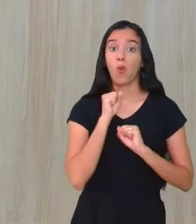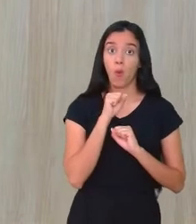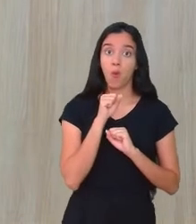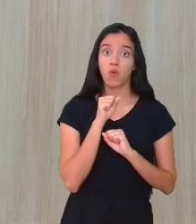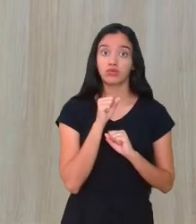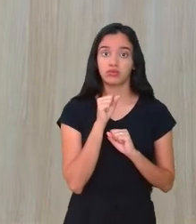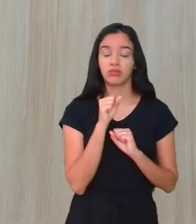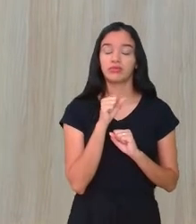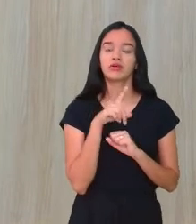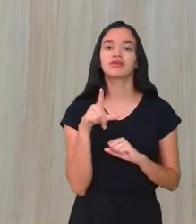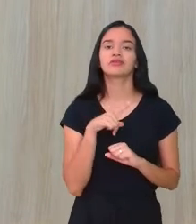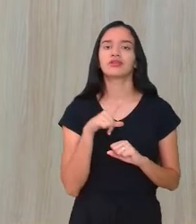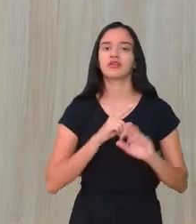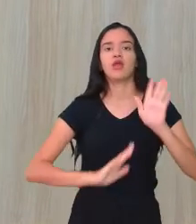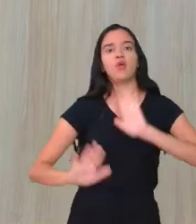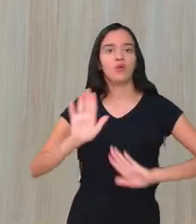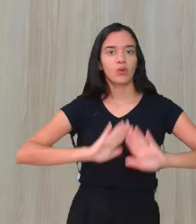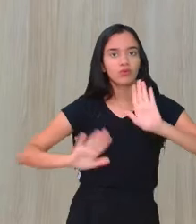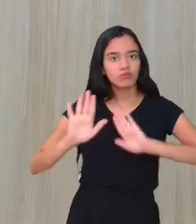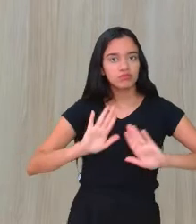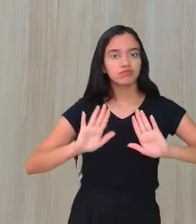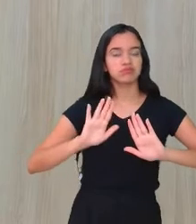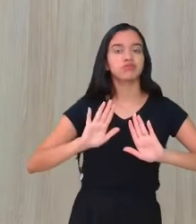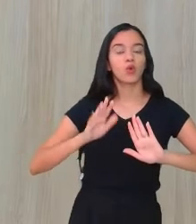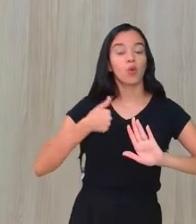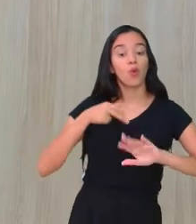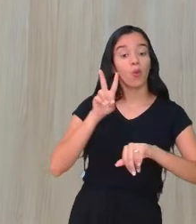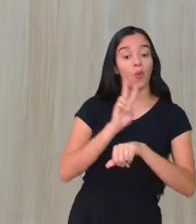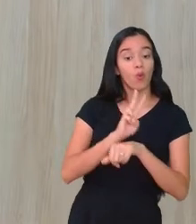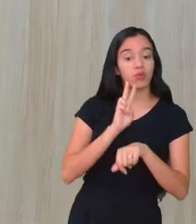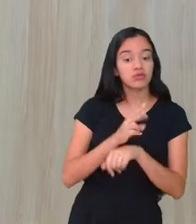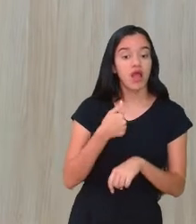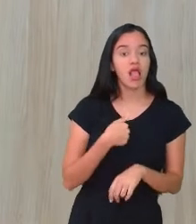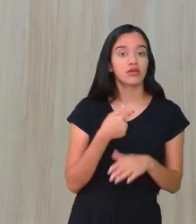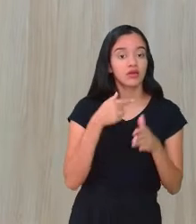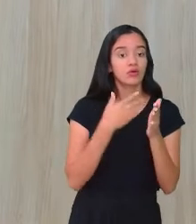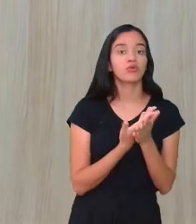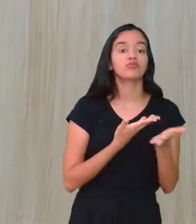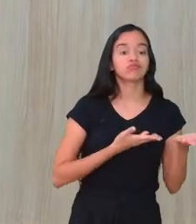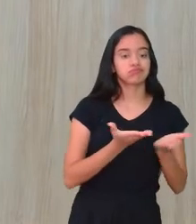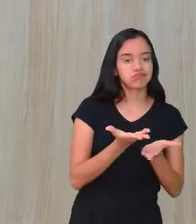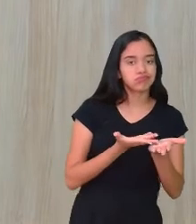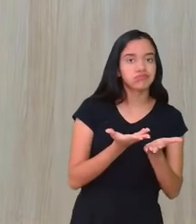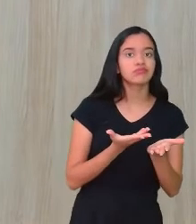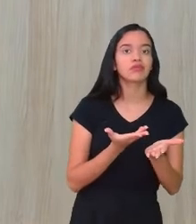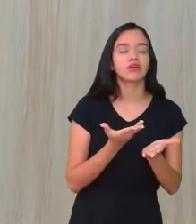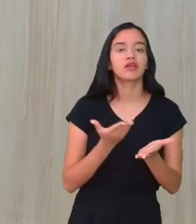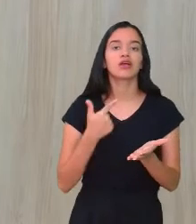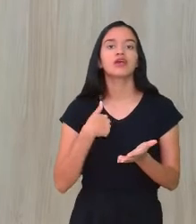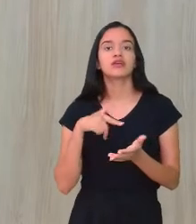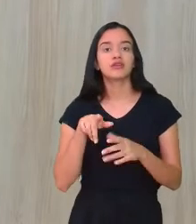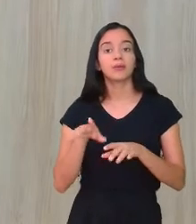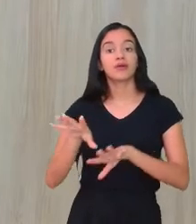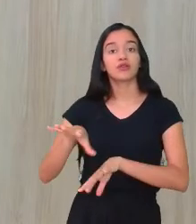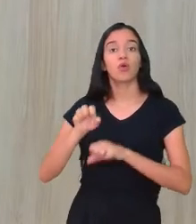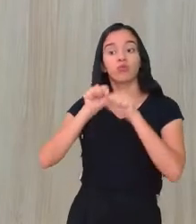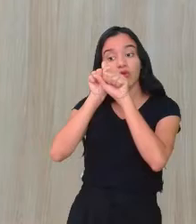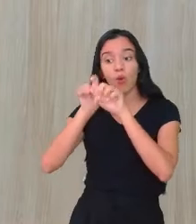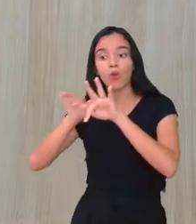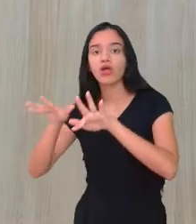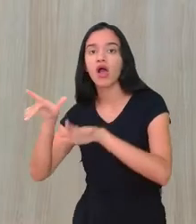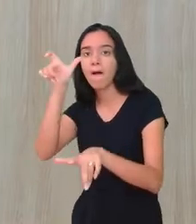alguma, eu tenho que ter cuidado para eu cuidar em me tratar e também para eu não estar contaminando outras